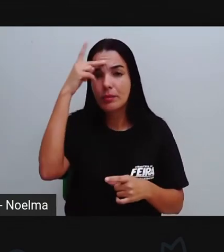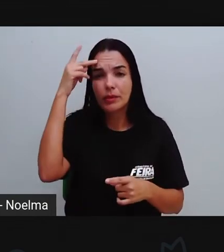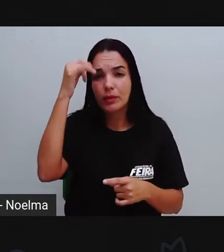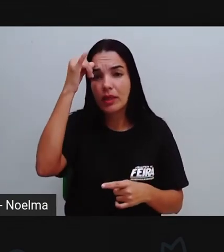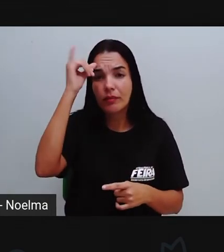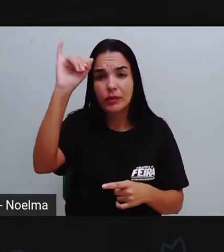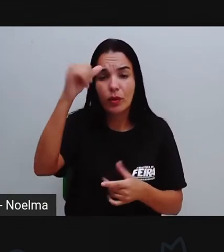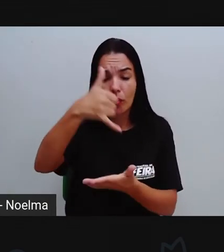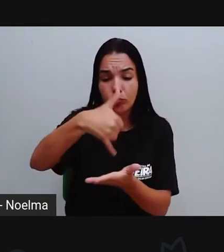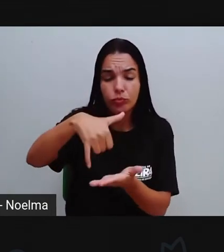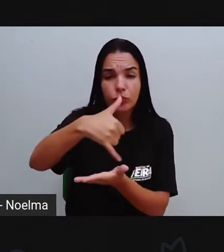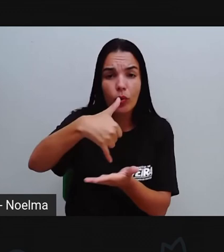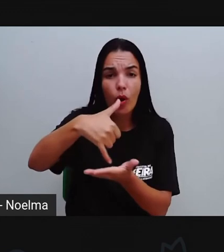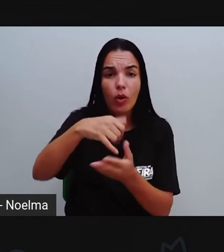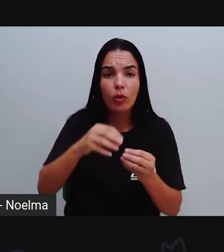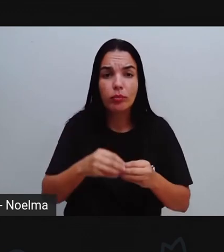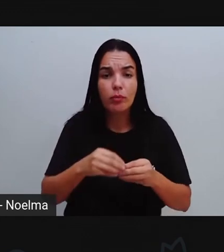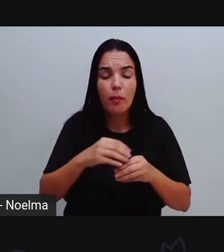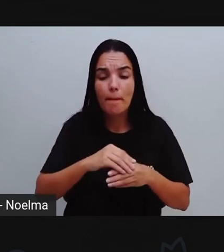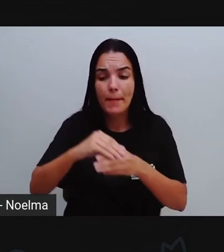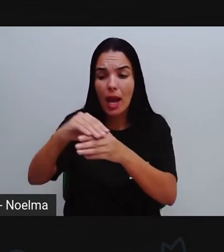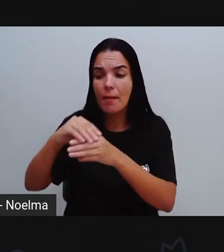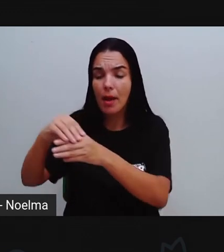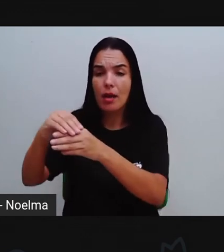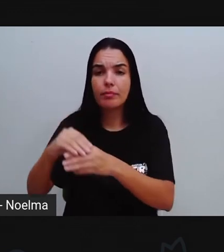produzir o sabão. Tá?